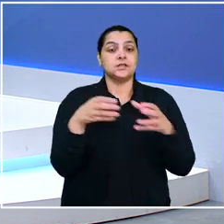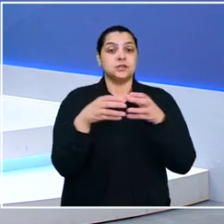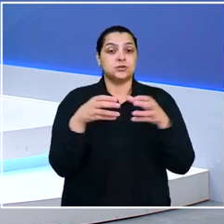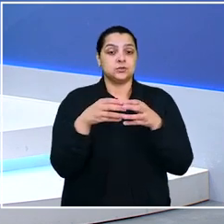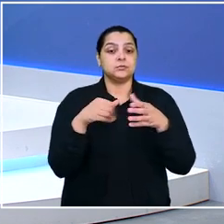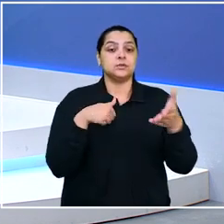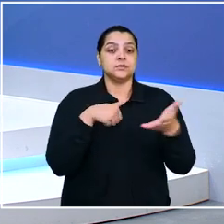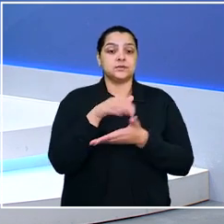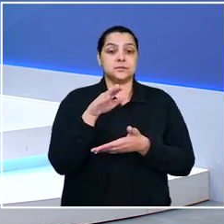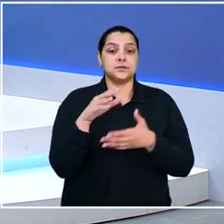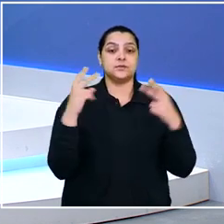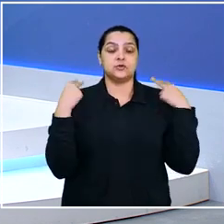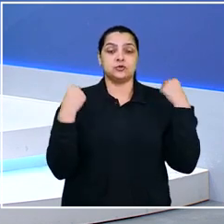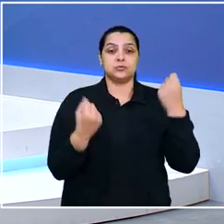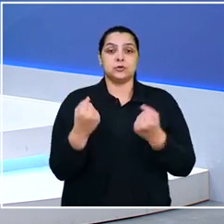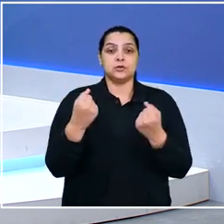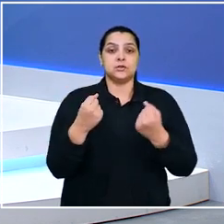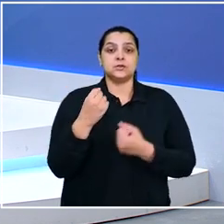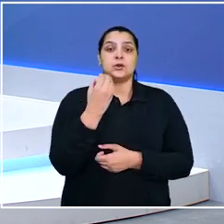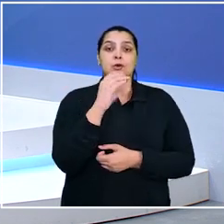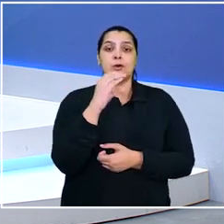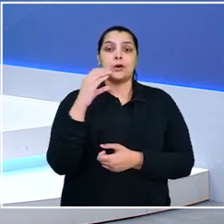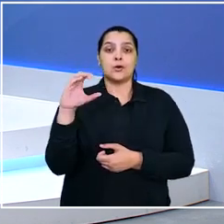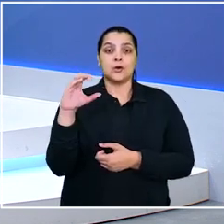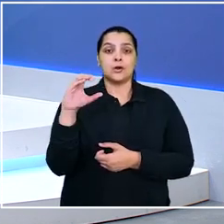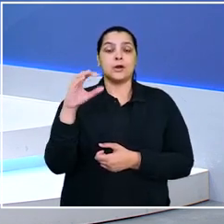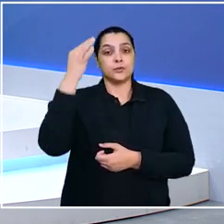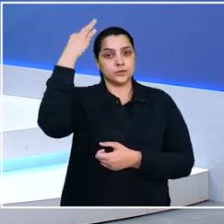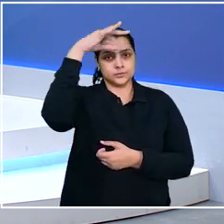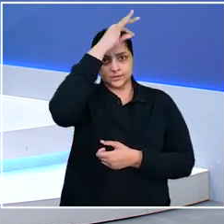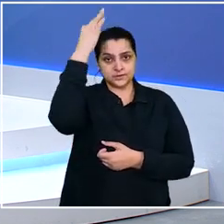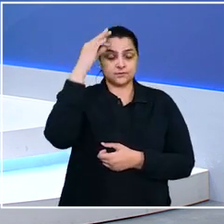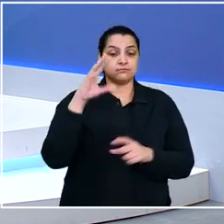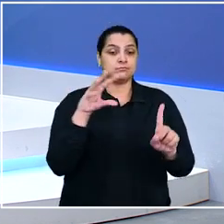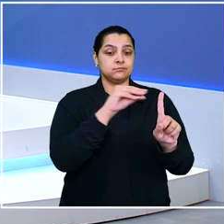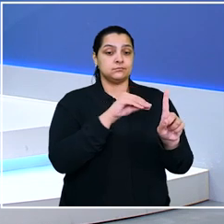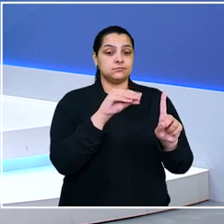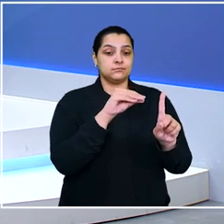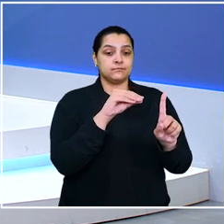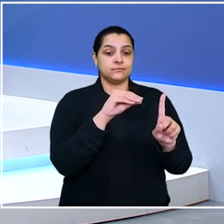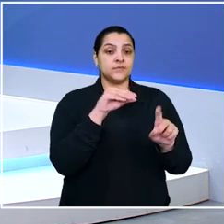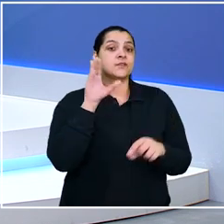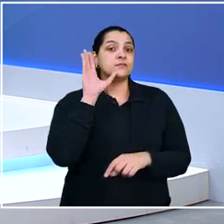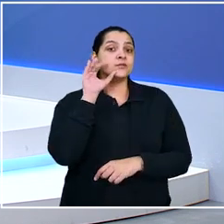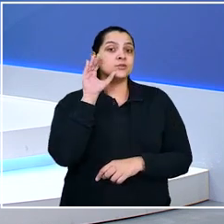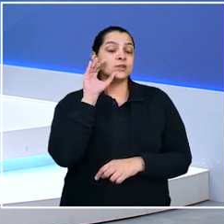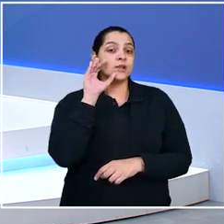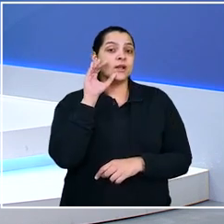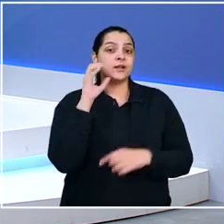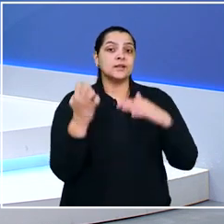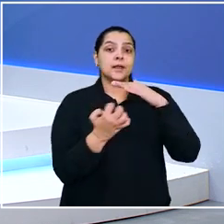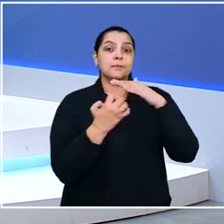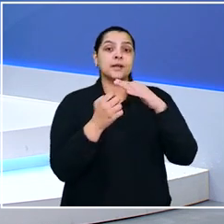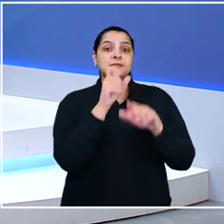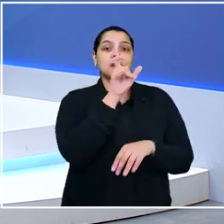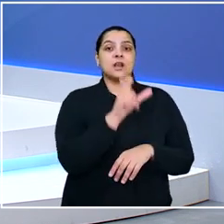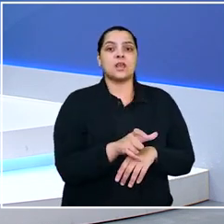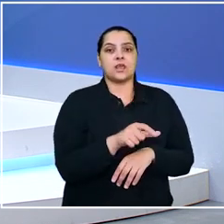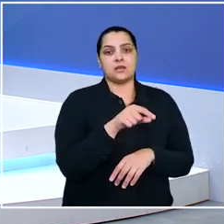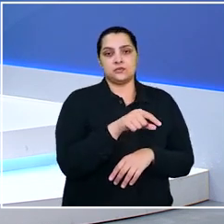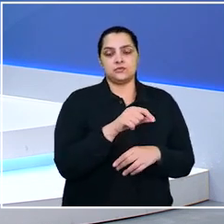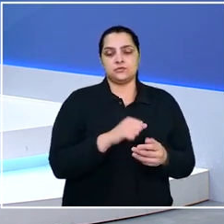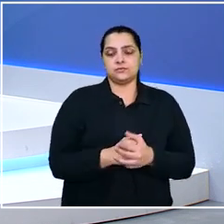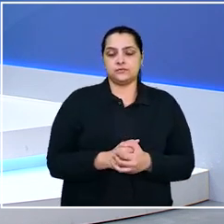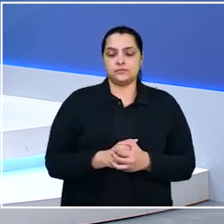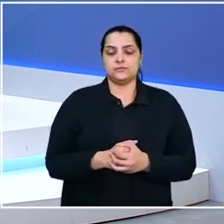terceira turma manteve a dispensa de um motorista da Coca-Cola no Espírito Santo, que assediou sexualmente uma empregada de uma empresa cliente.